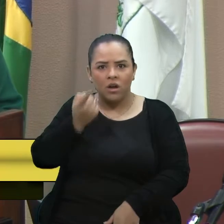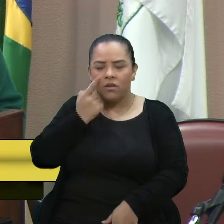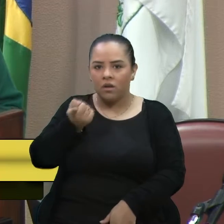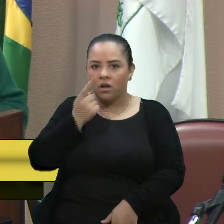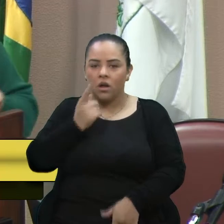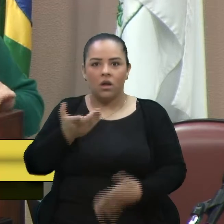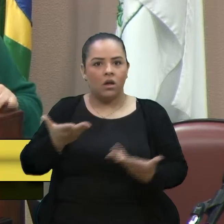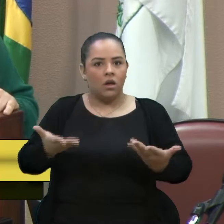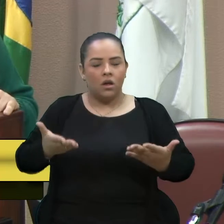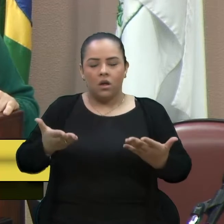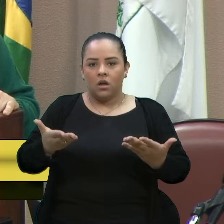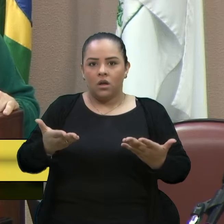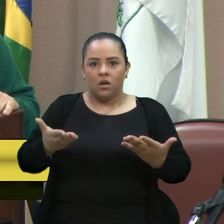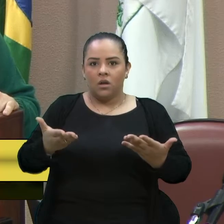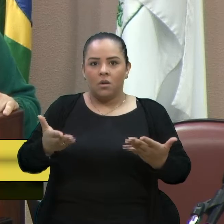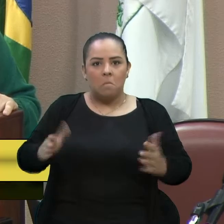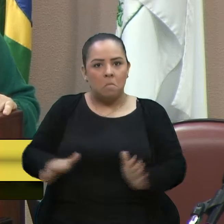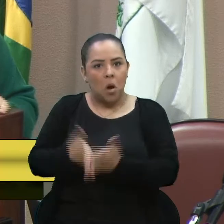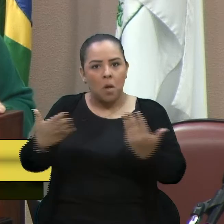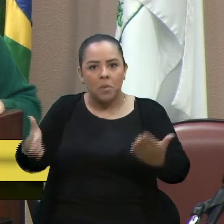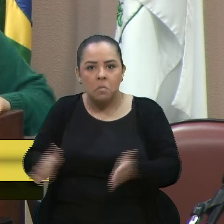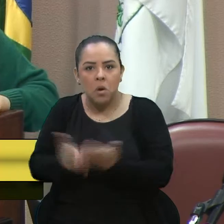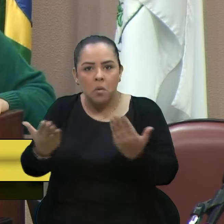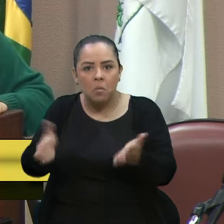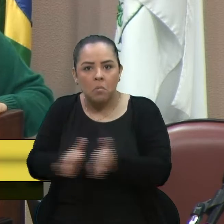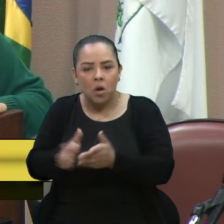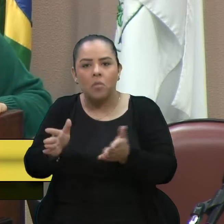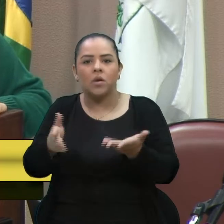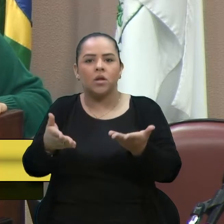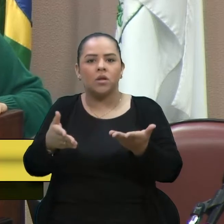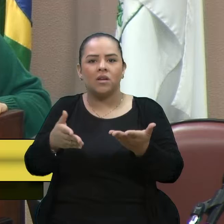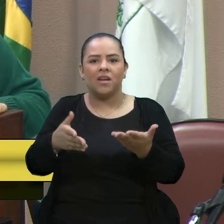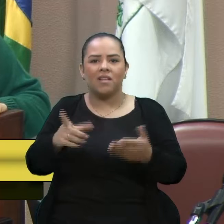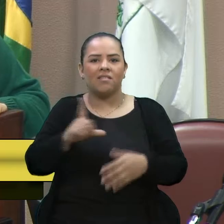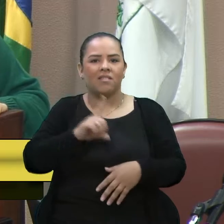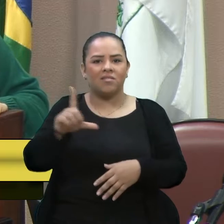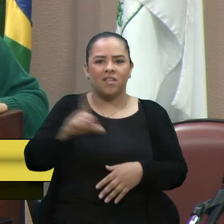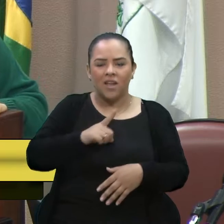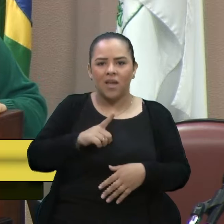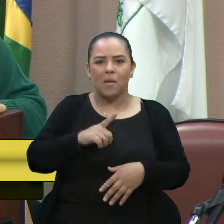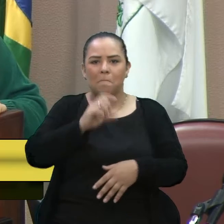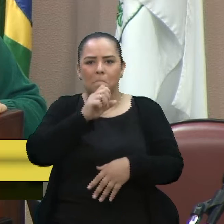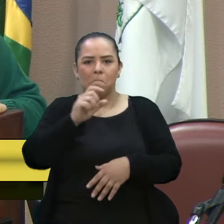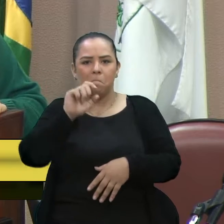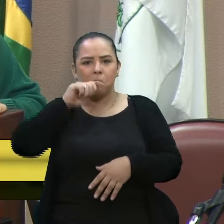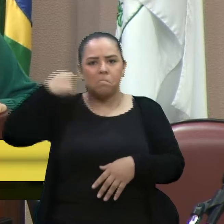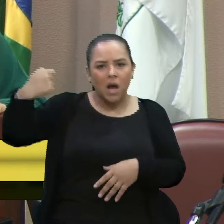empobrecimento da população. As pessoas vendendo panos, vendendo pães, vendendo biscoito.